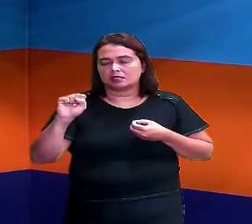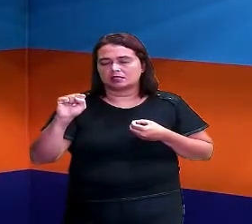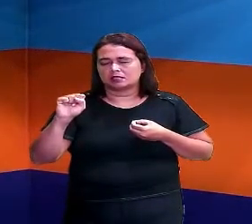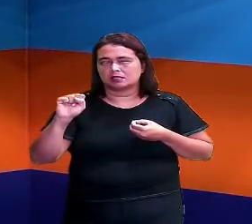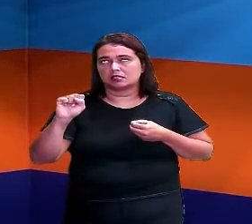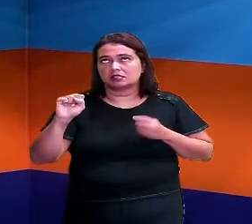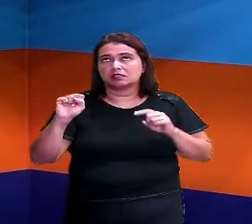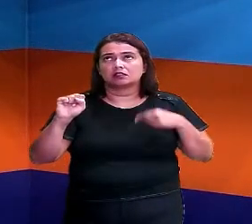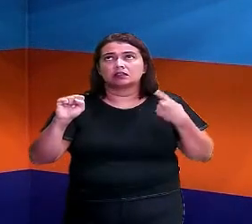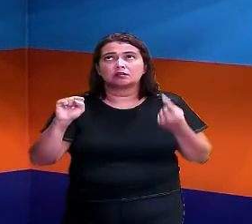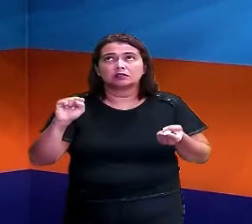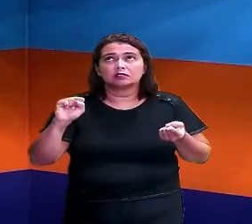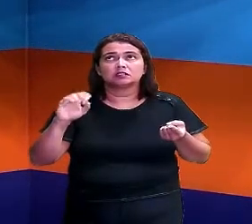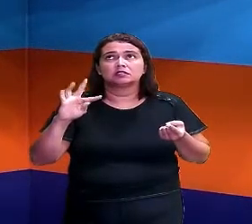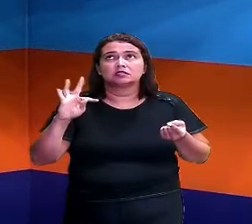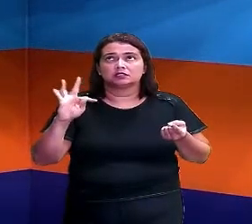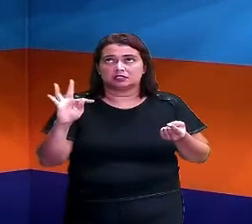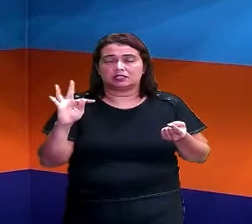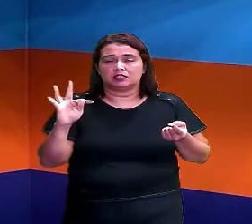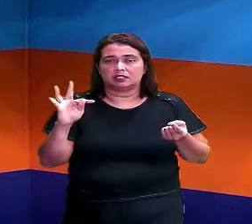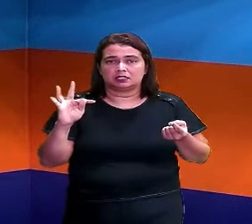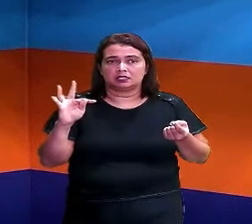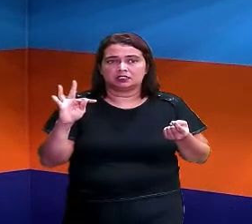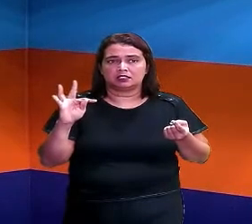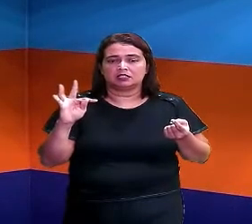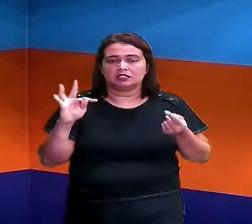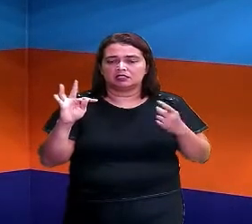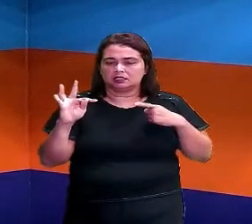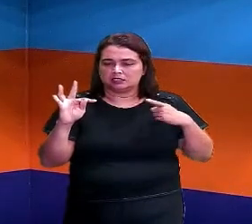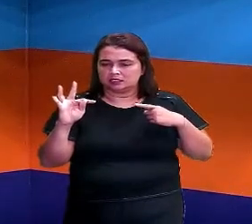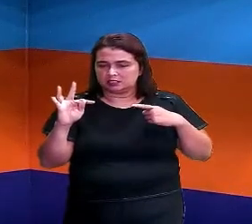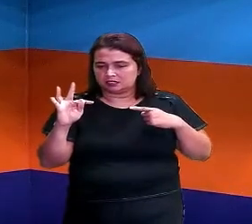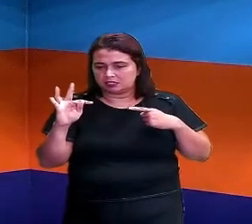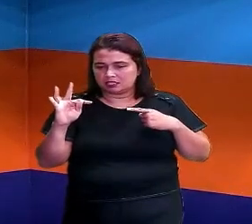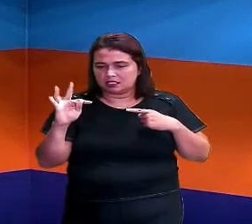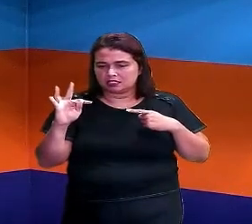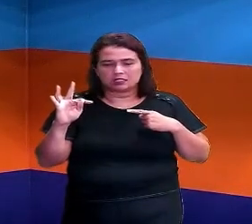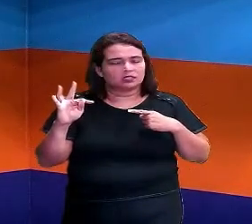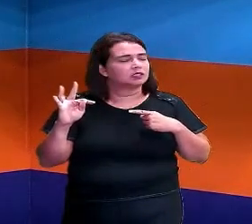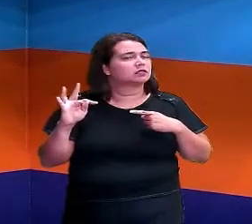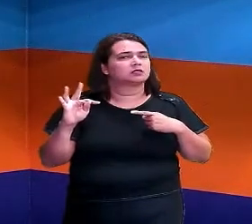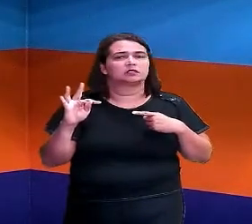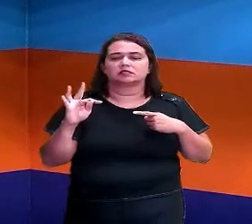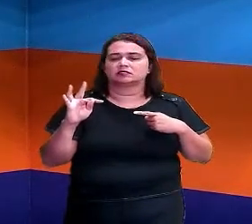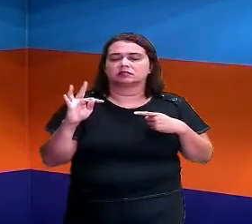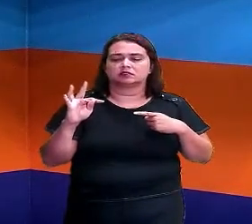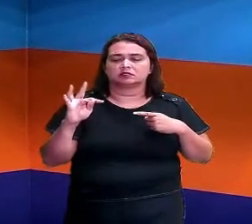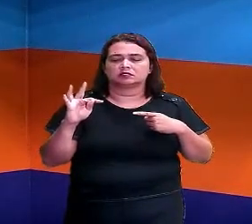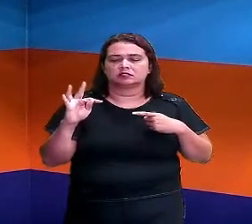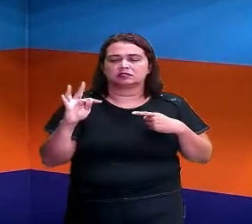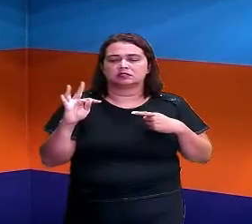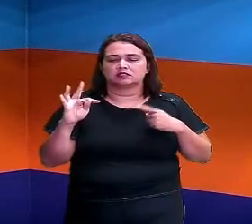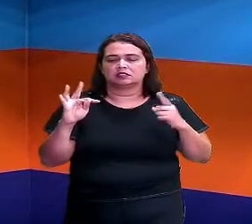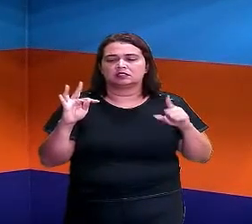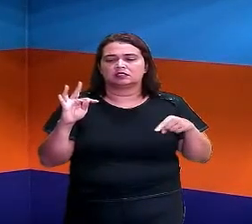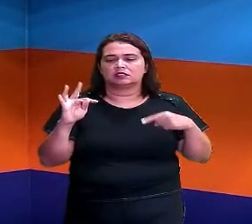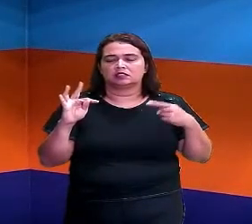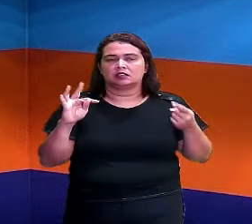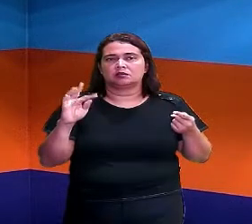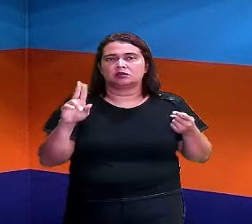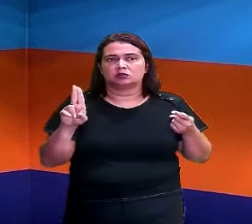S. Depois é o T. Tem nome com T? Não tem. Depois do T é o